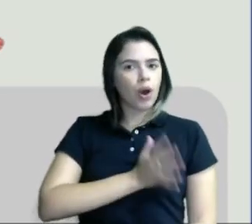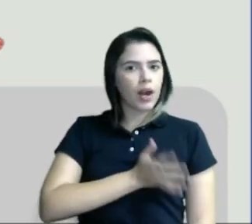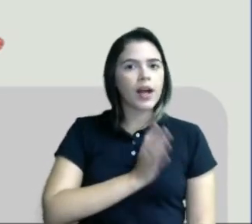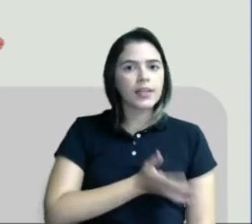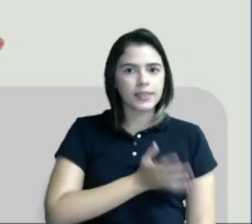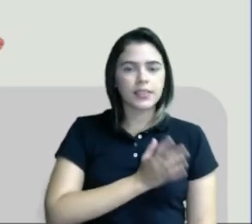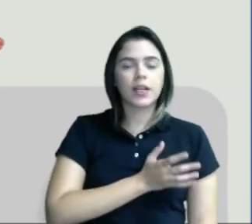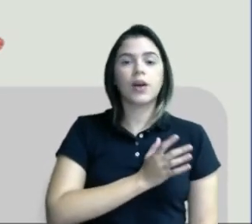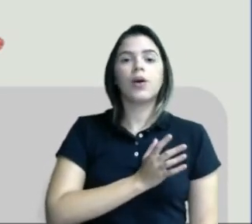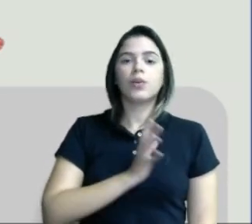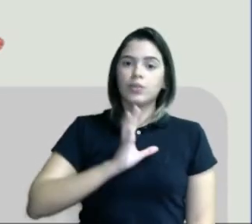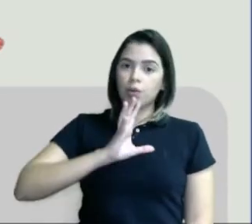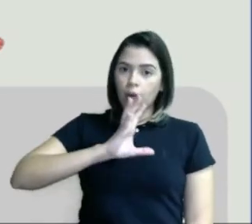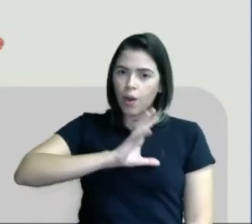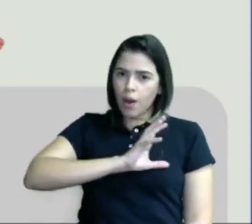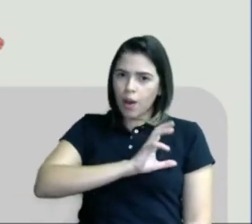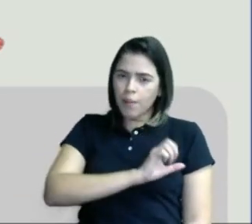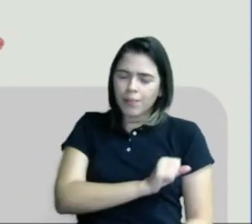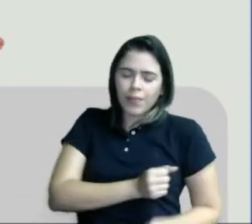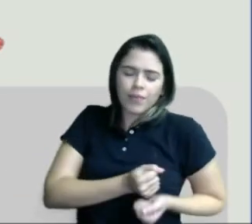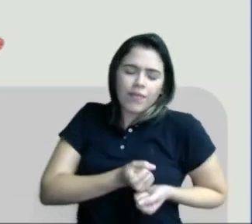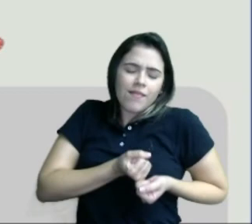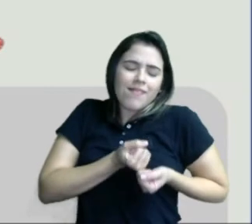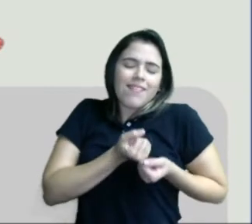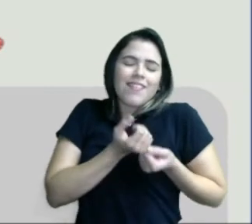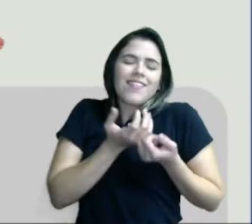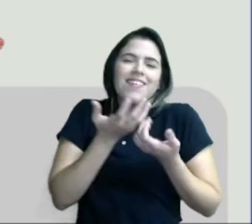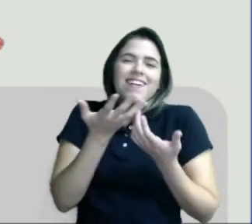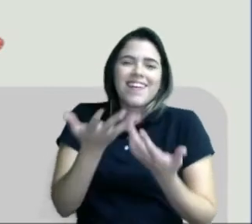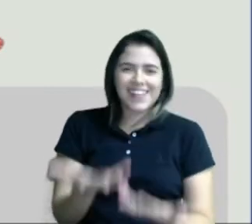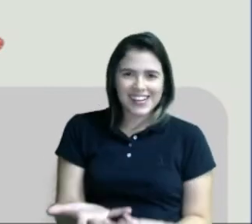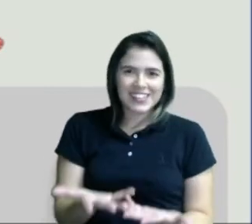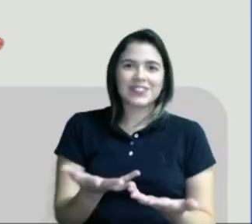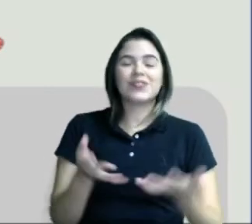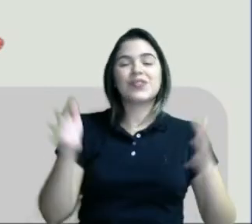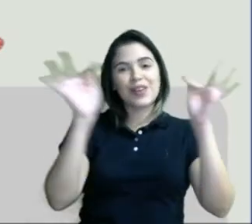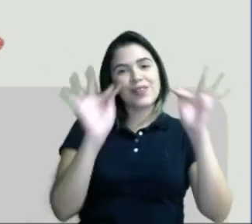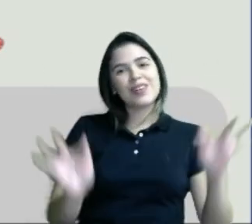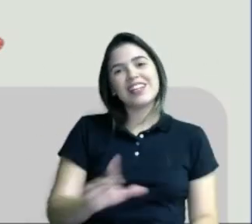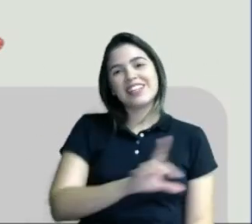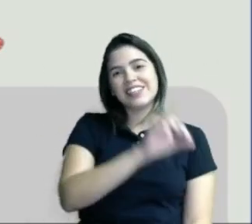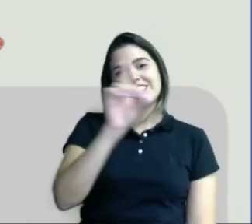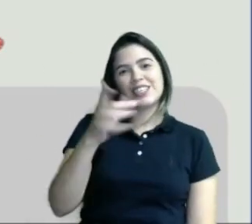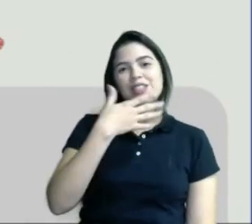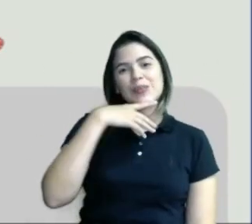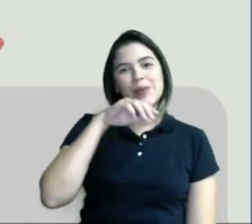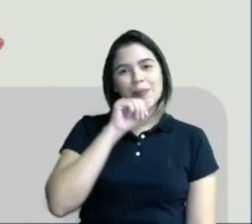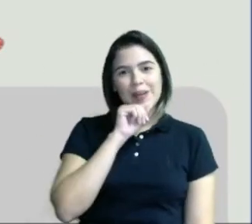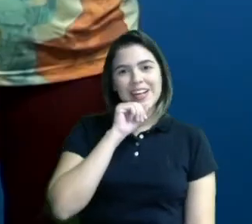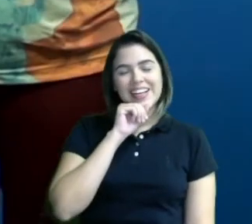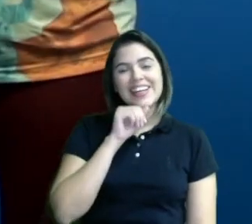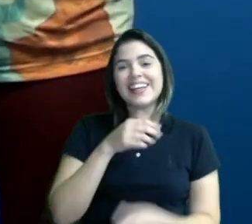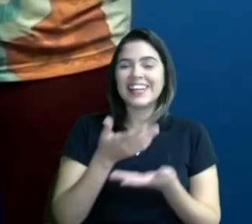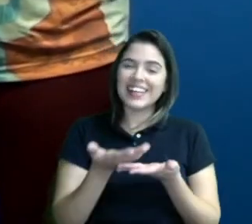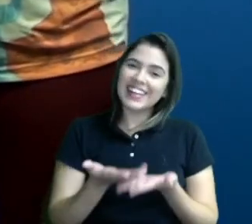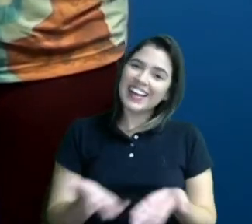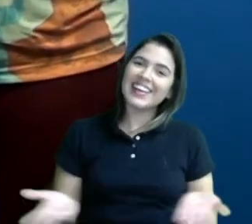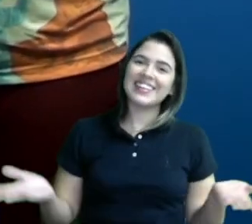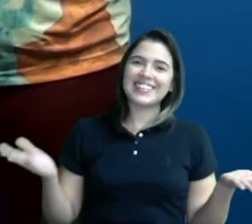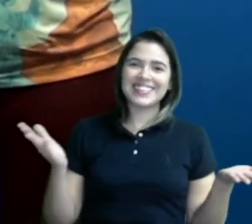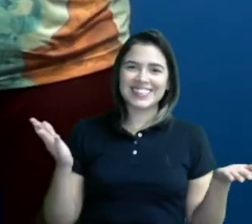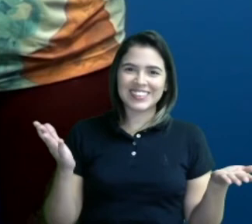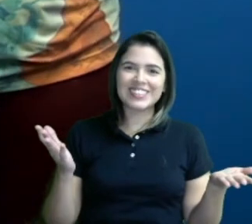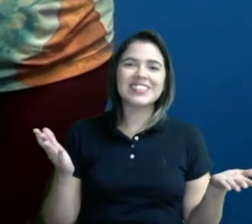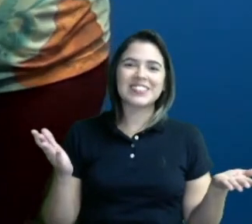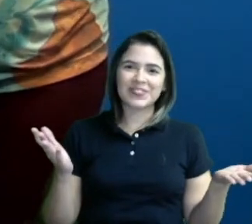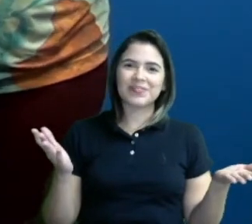Onde seu amor transborde de montão. Feliz dia dos pais. E é isso, pessoal.